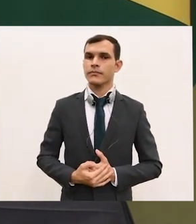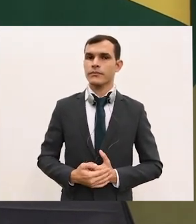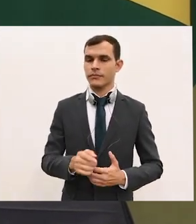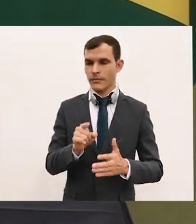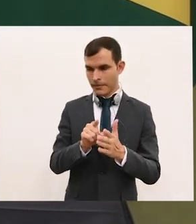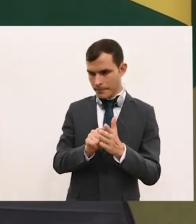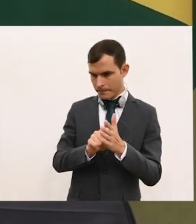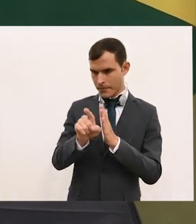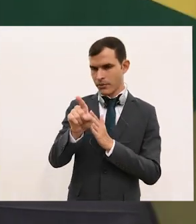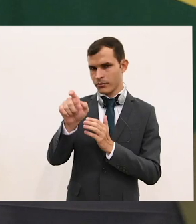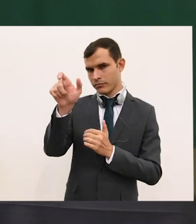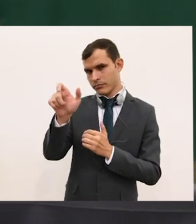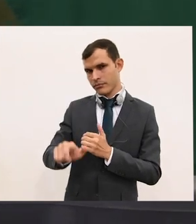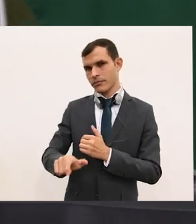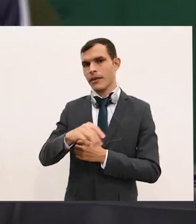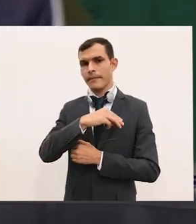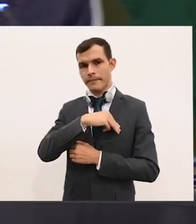França.